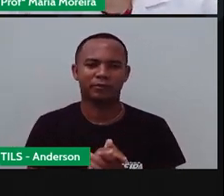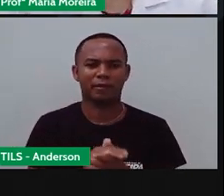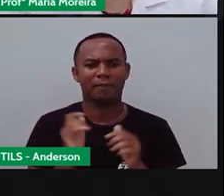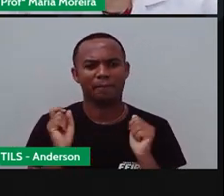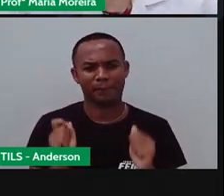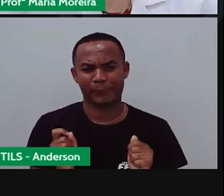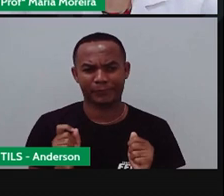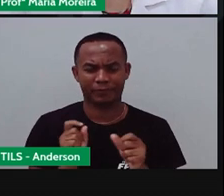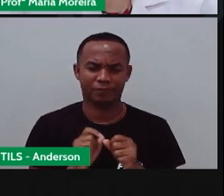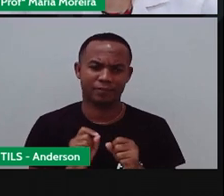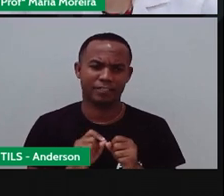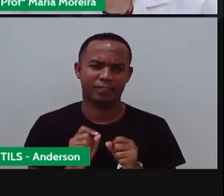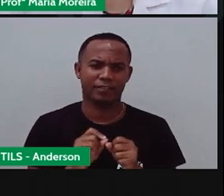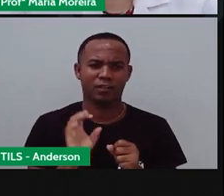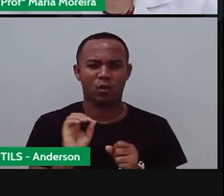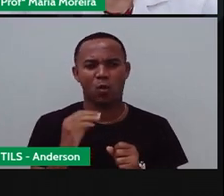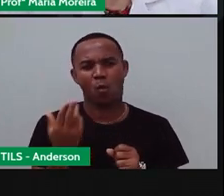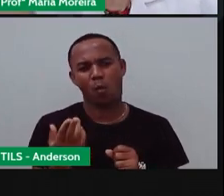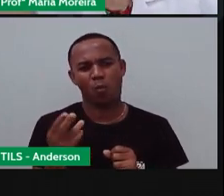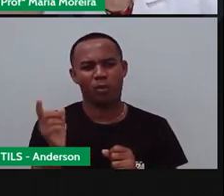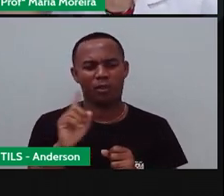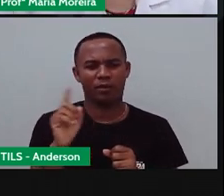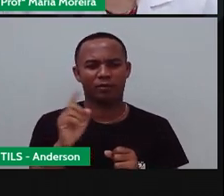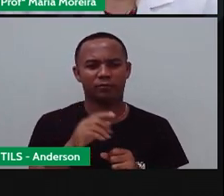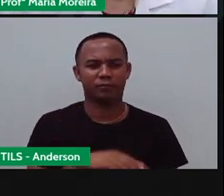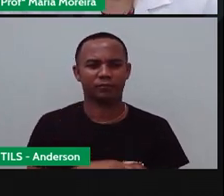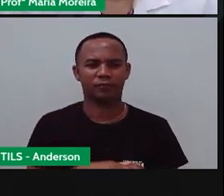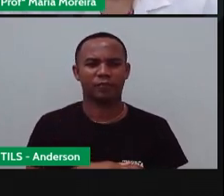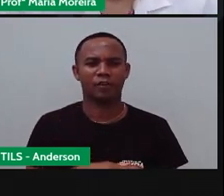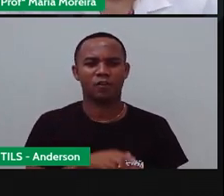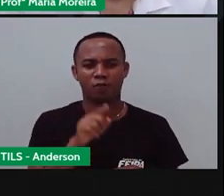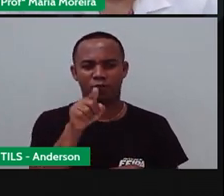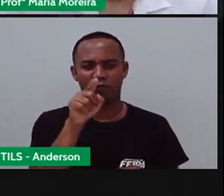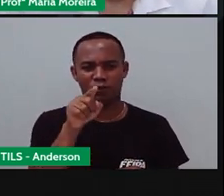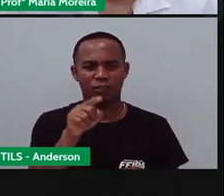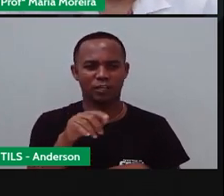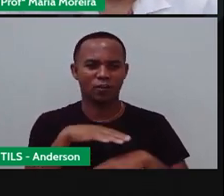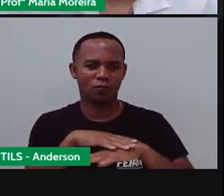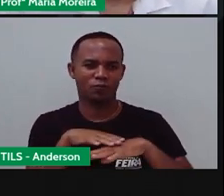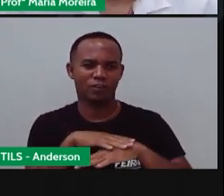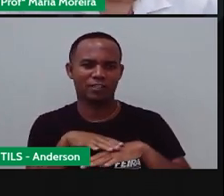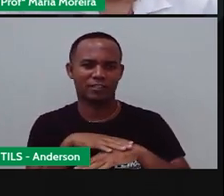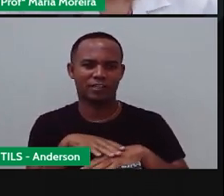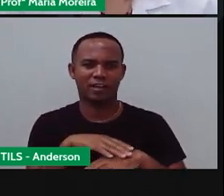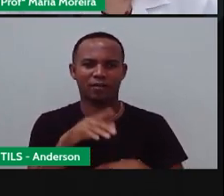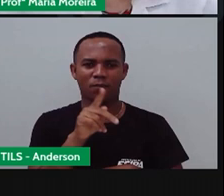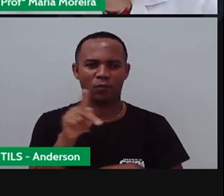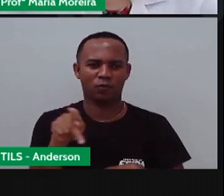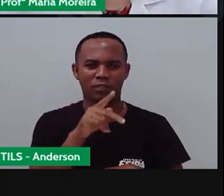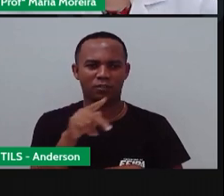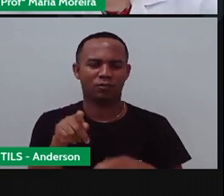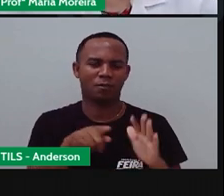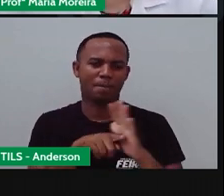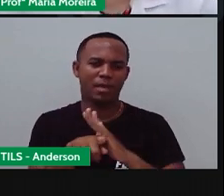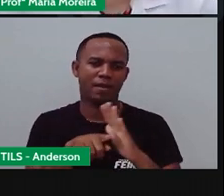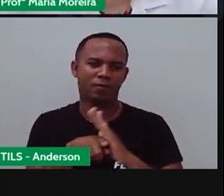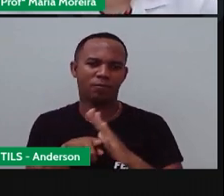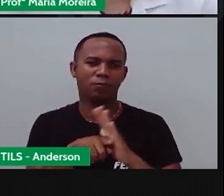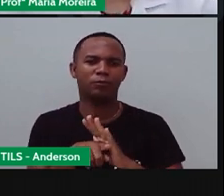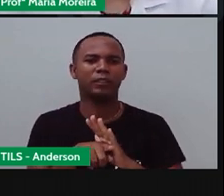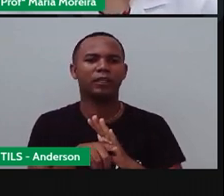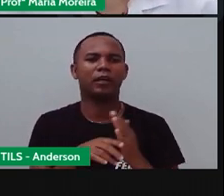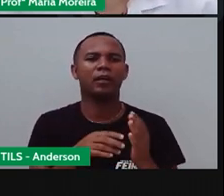de fazer E aí Vamos pensar E que tal Conversar isso aí Com o seu professor? Né? Pergunta pra ele E aí,